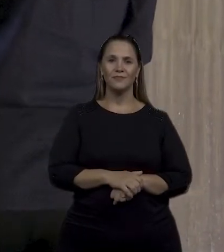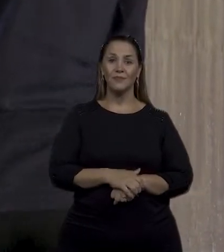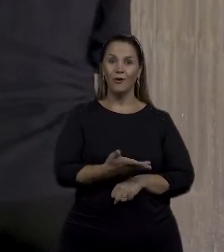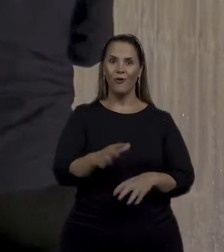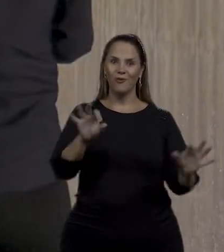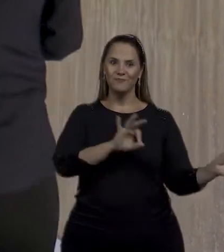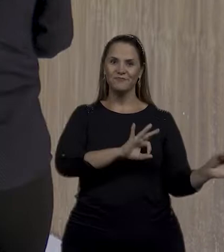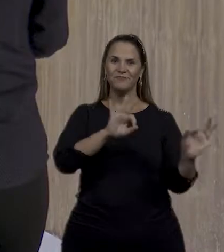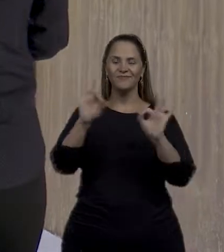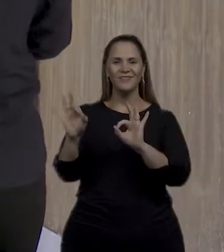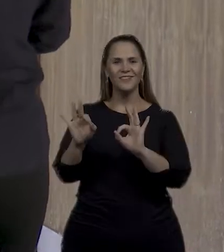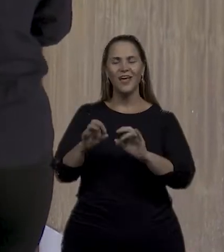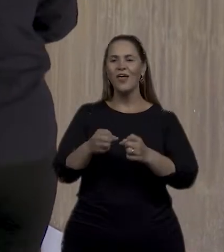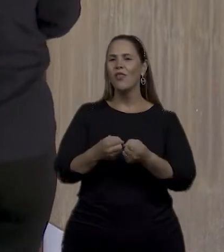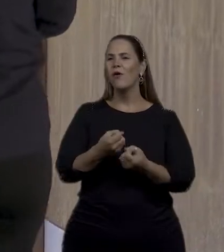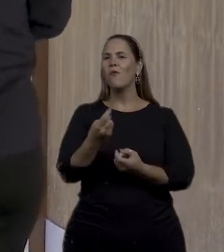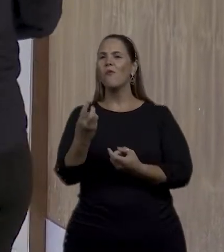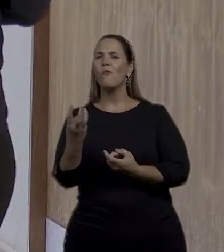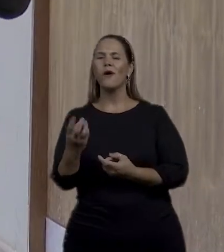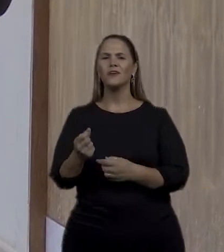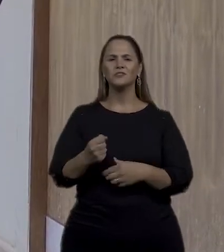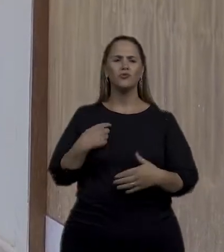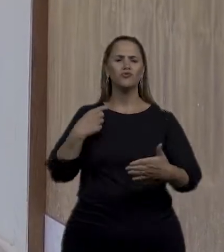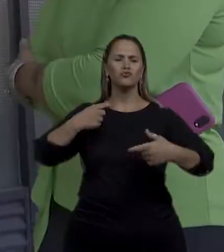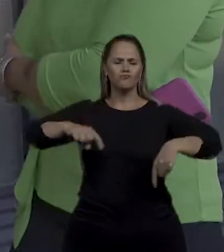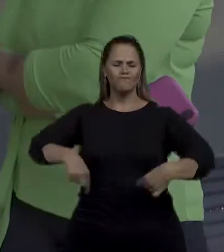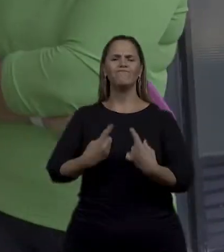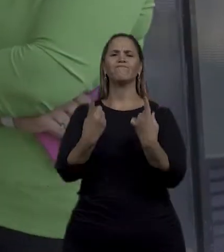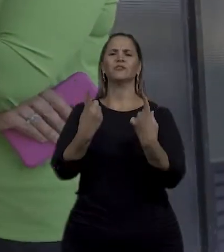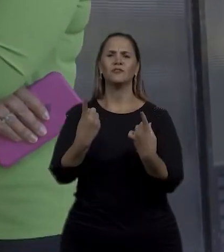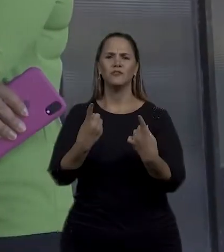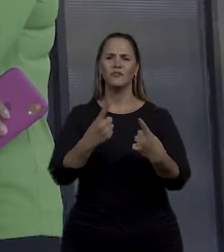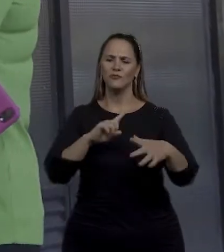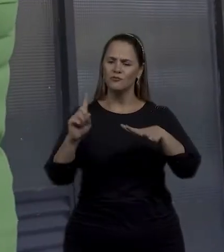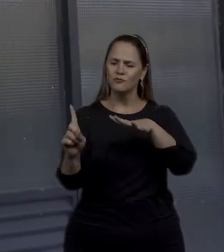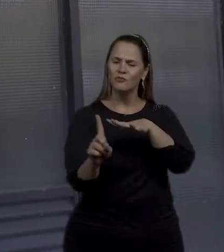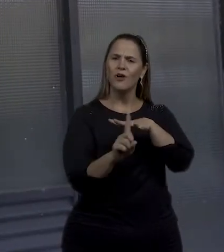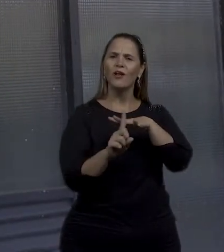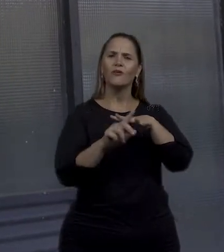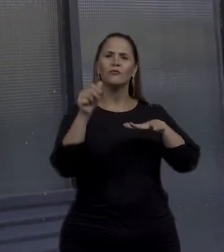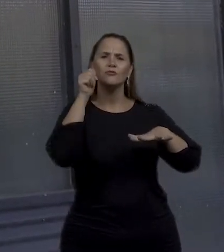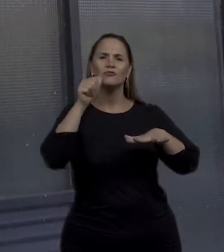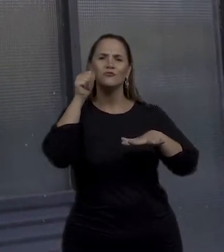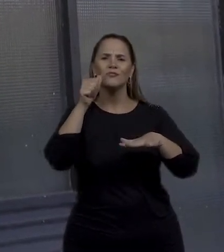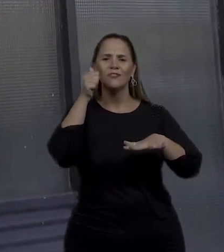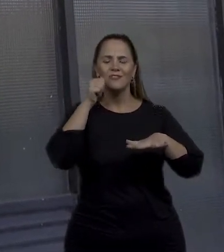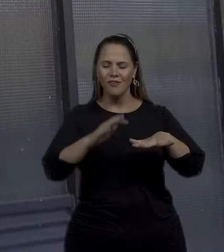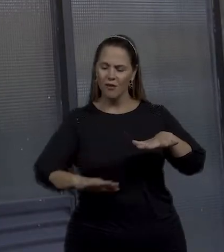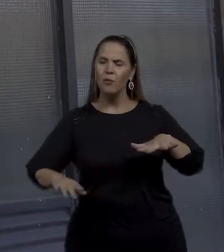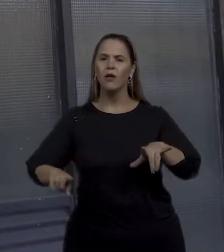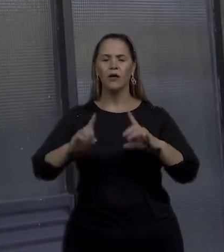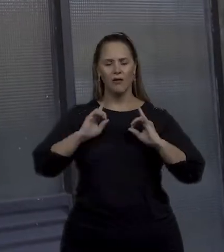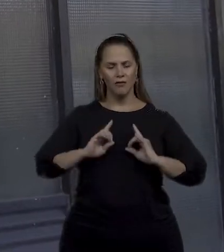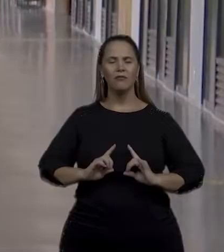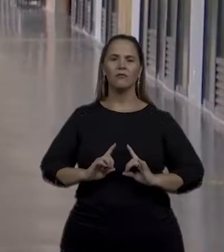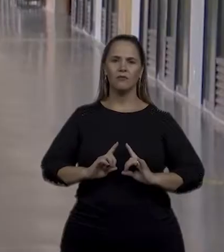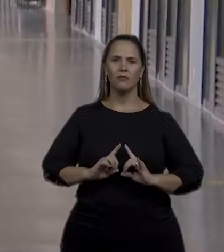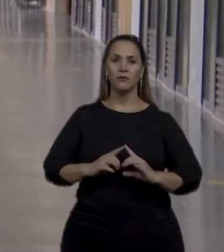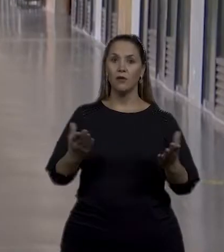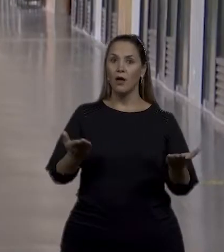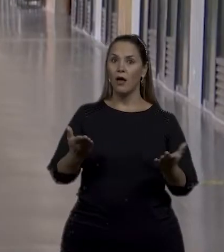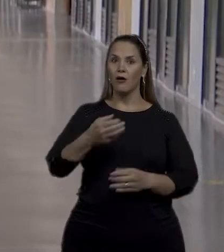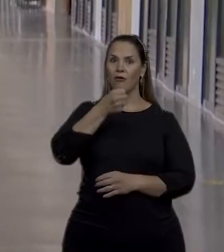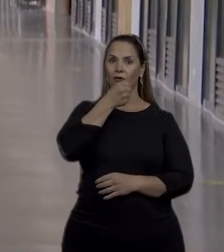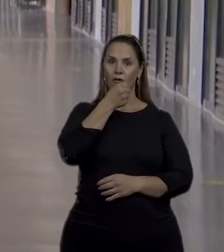Confira quais são os principais desafios para a inclusão de meninas e mulheres com deficiência na